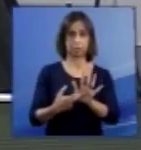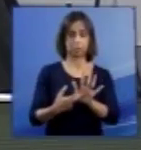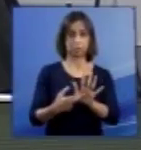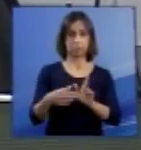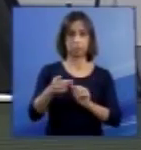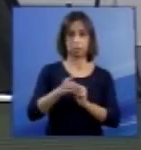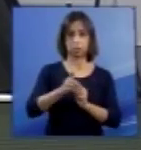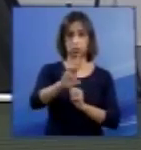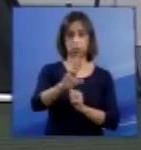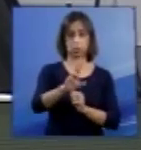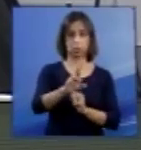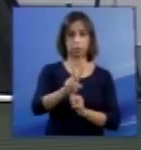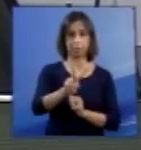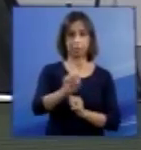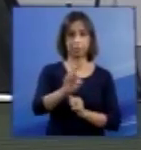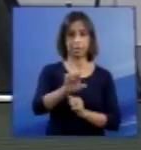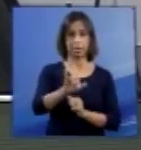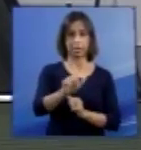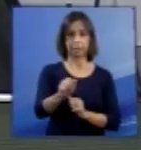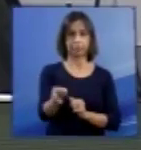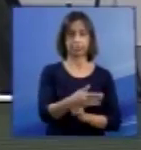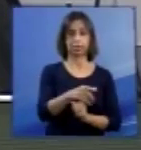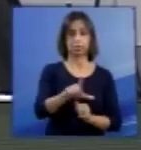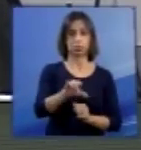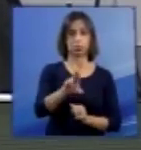a Luísa de Santos.